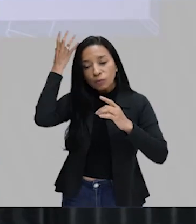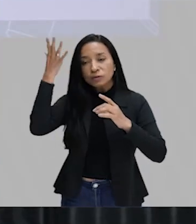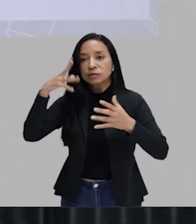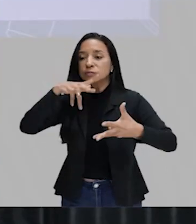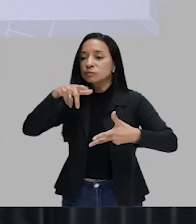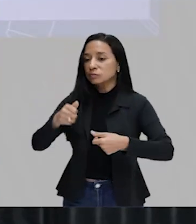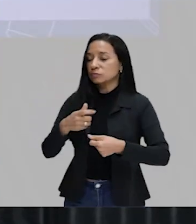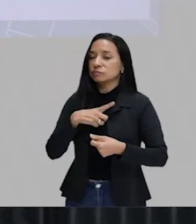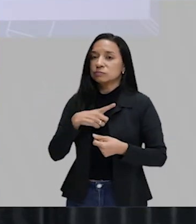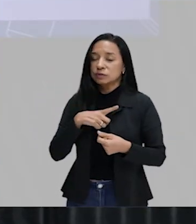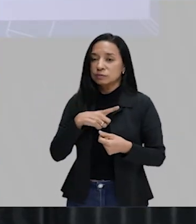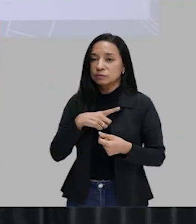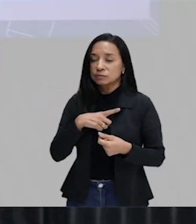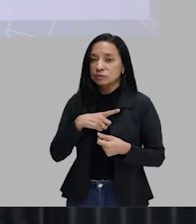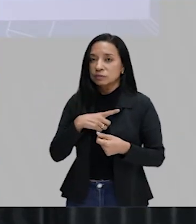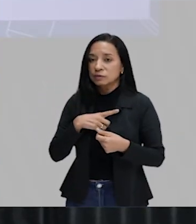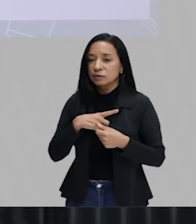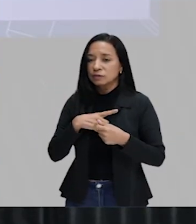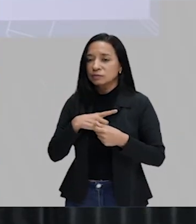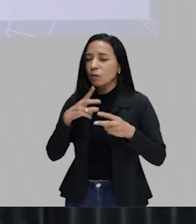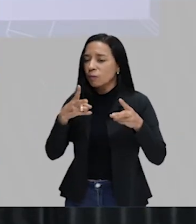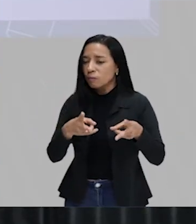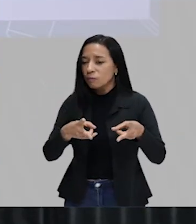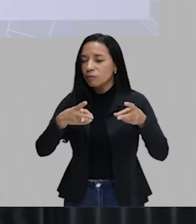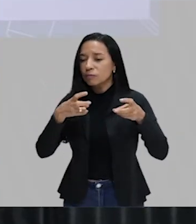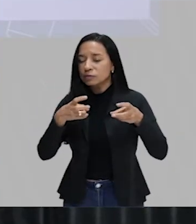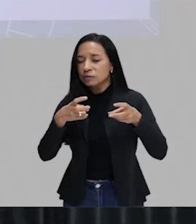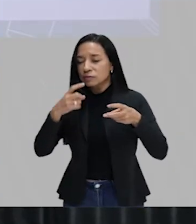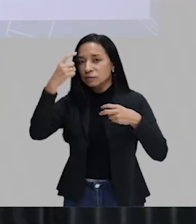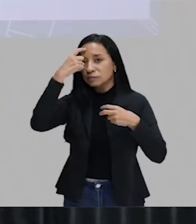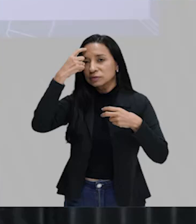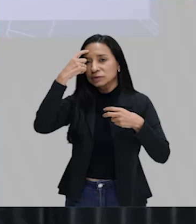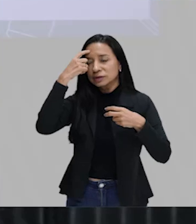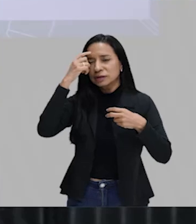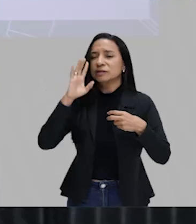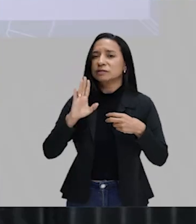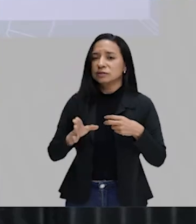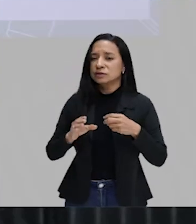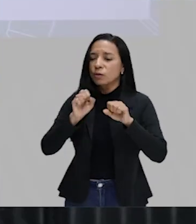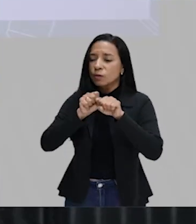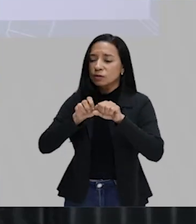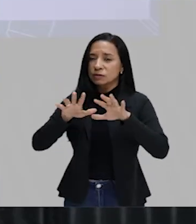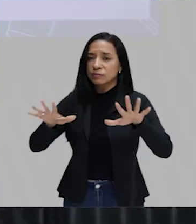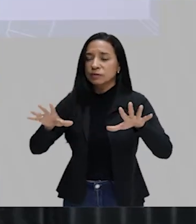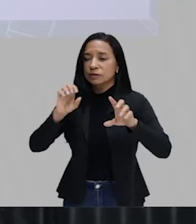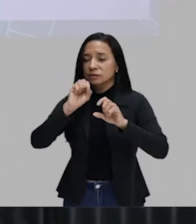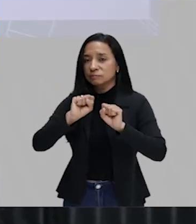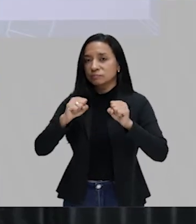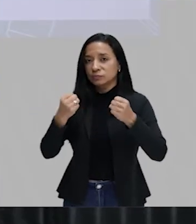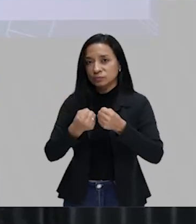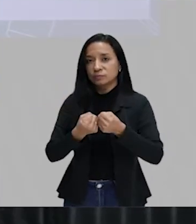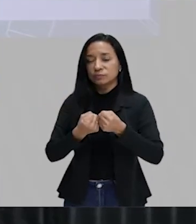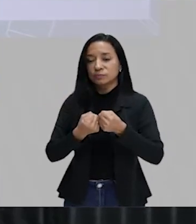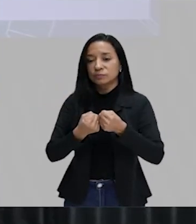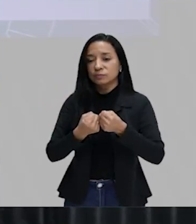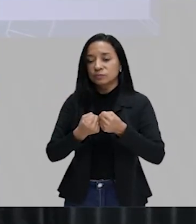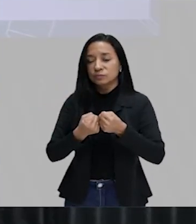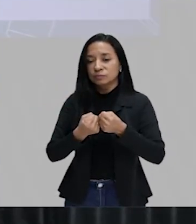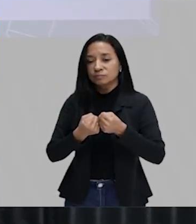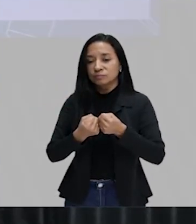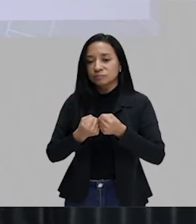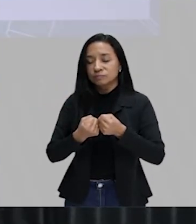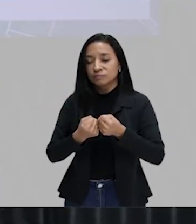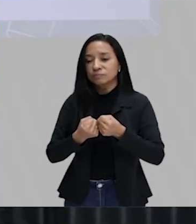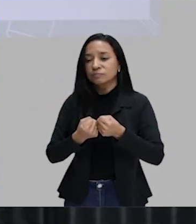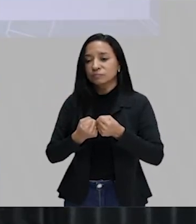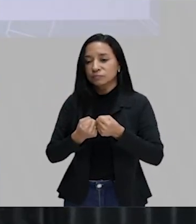E se nós não atentarmos para certas ideias que já são disseminadas aí na sociedade, nós vamos acabar